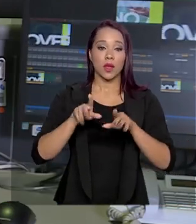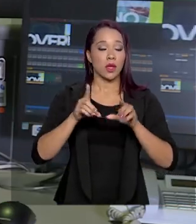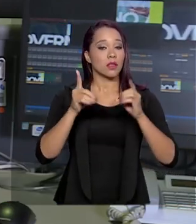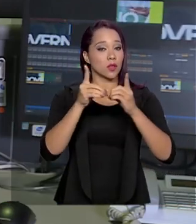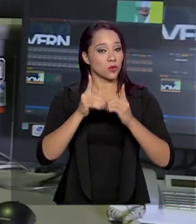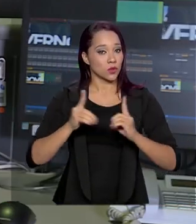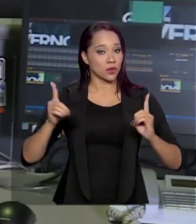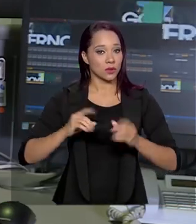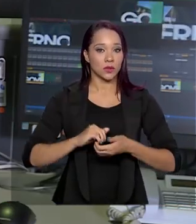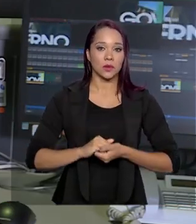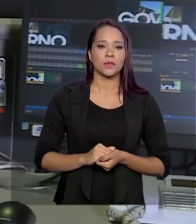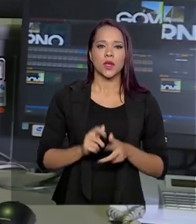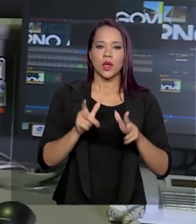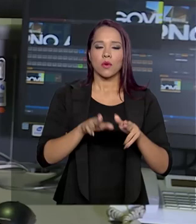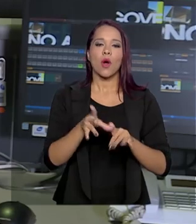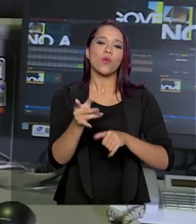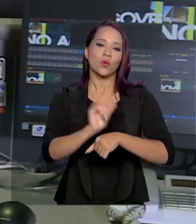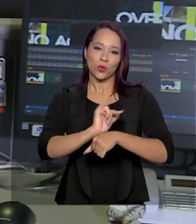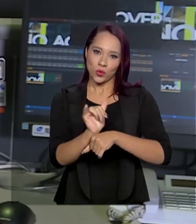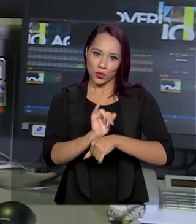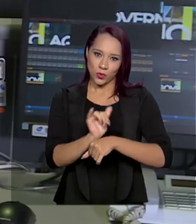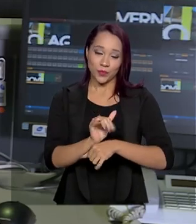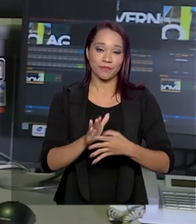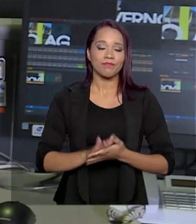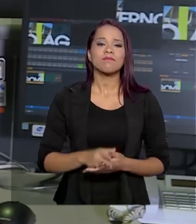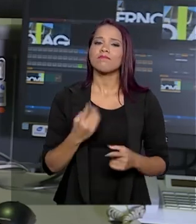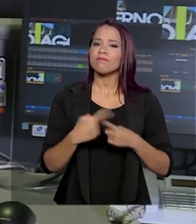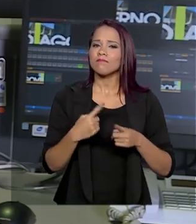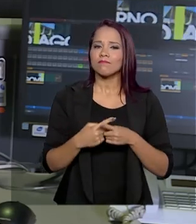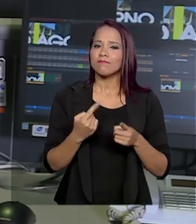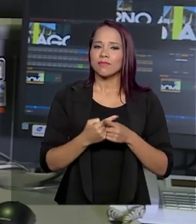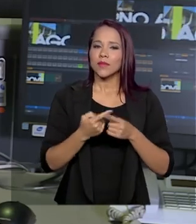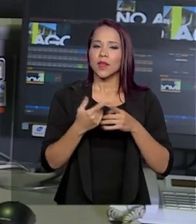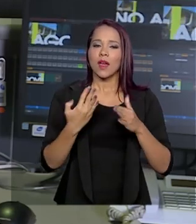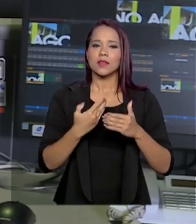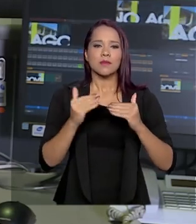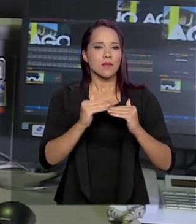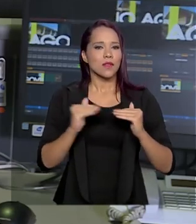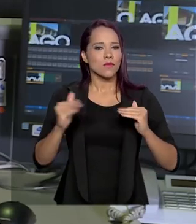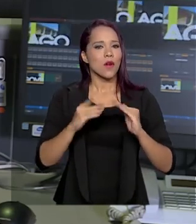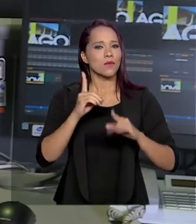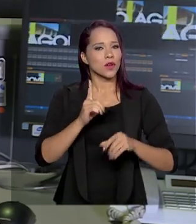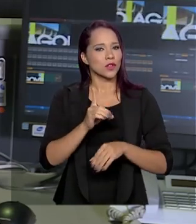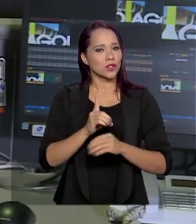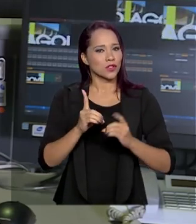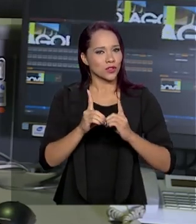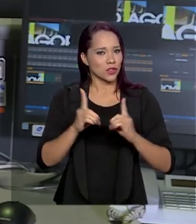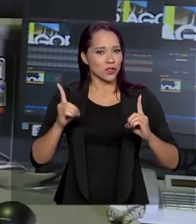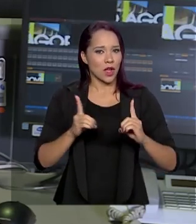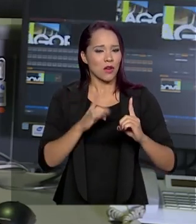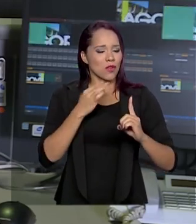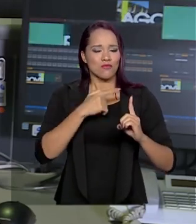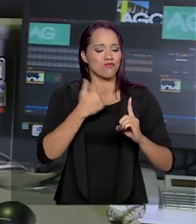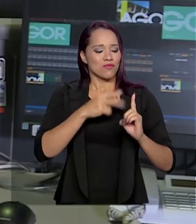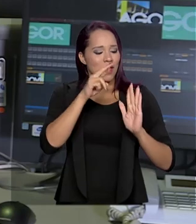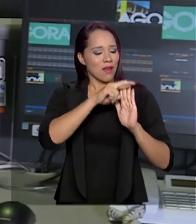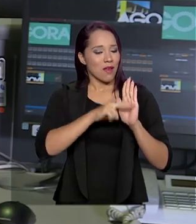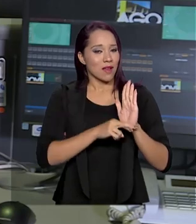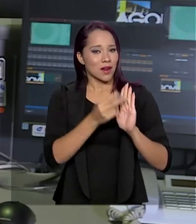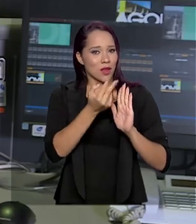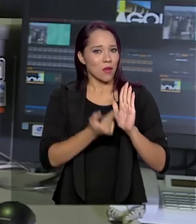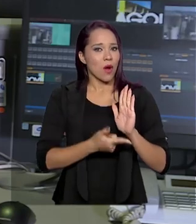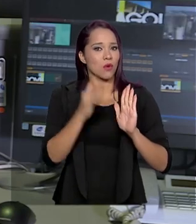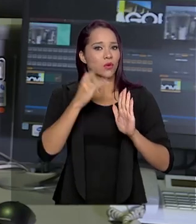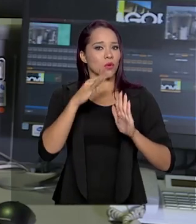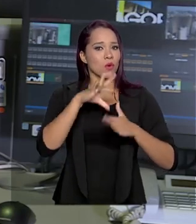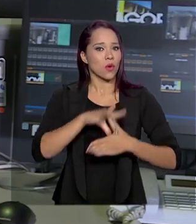digitais, como o YouTube. Isso porque as plataformas digitais não seguem as regras do Conselho